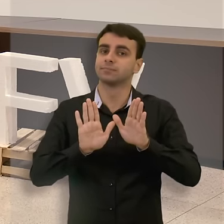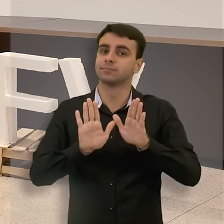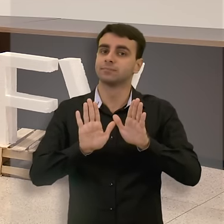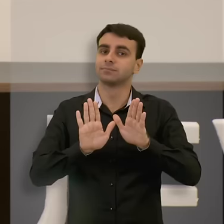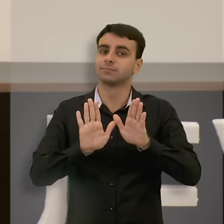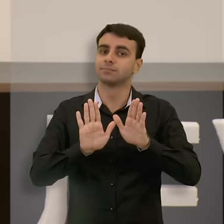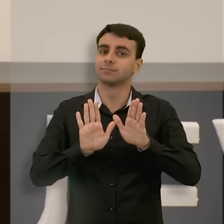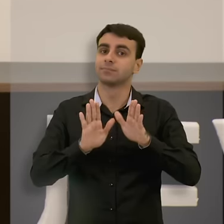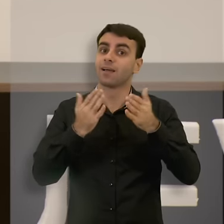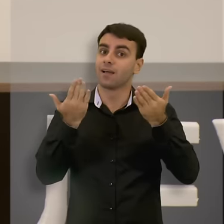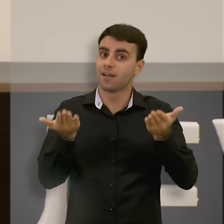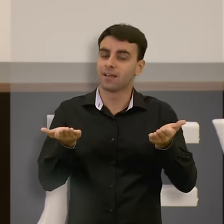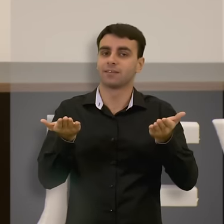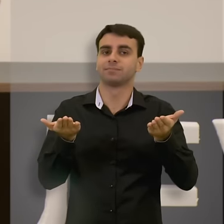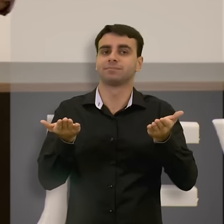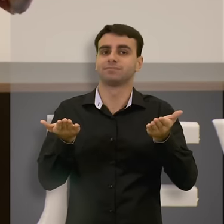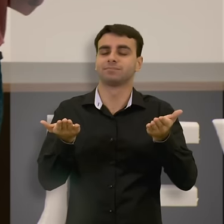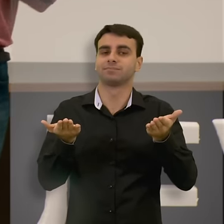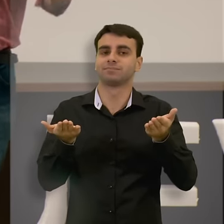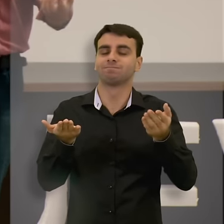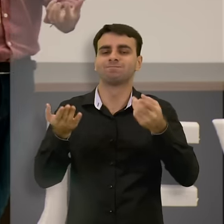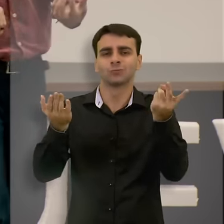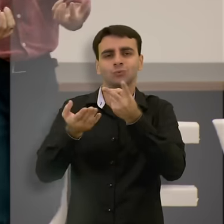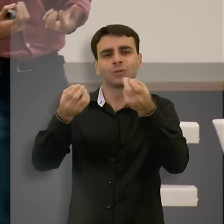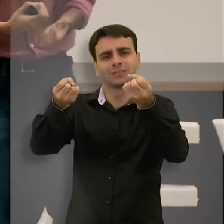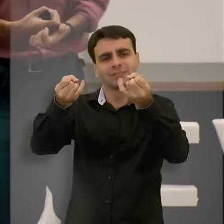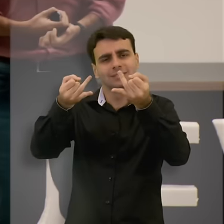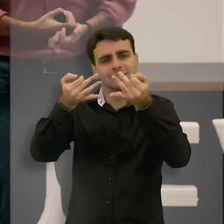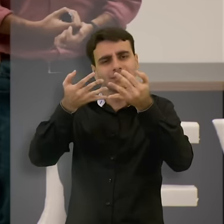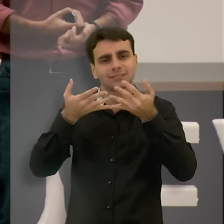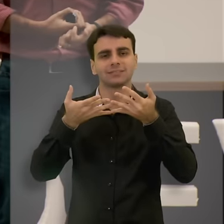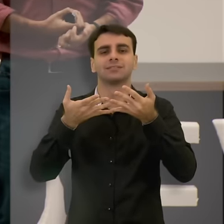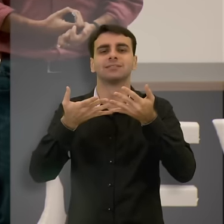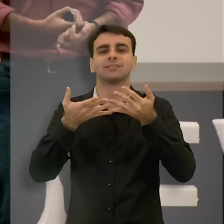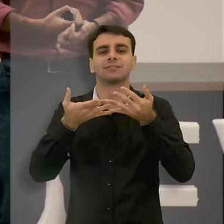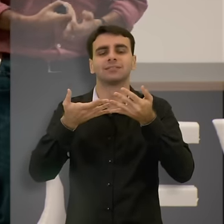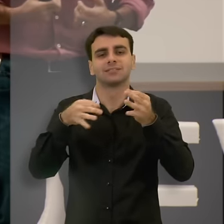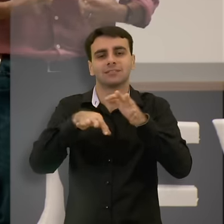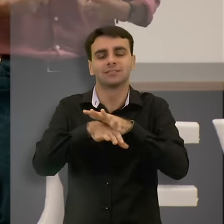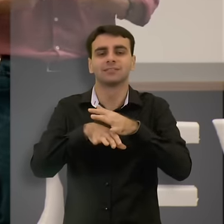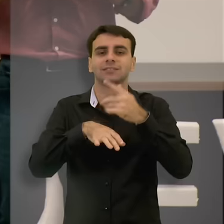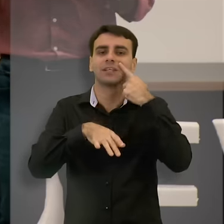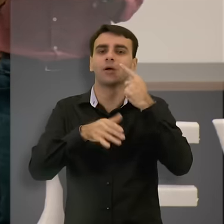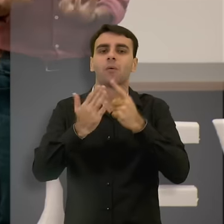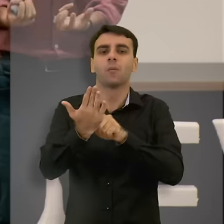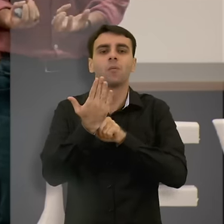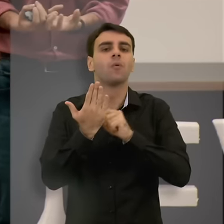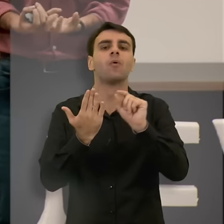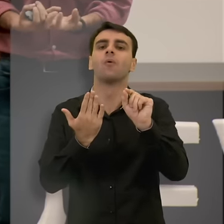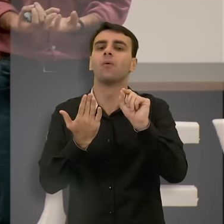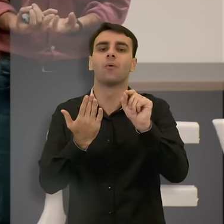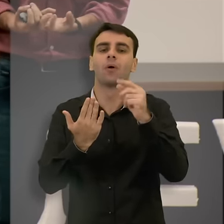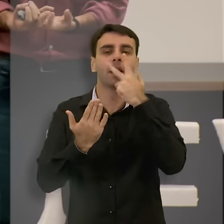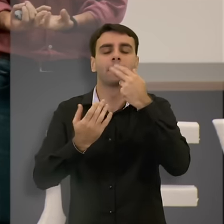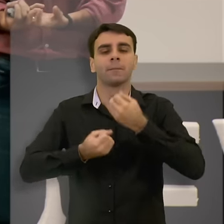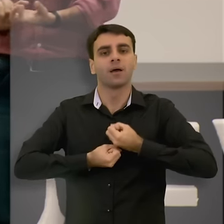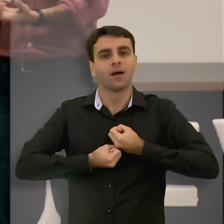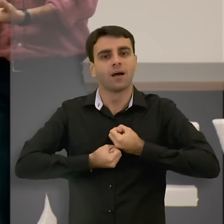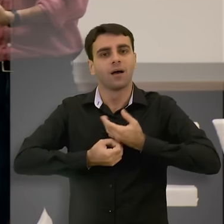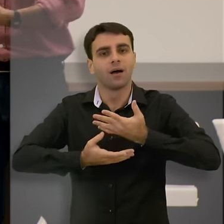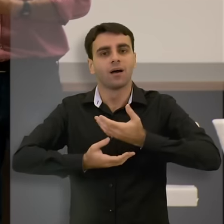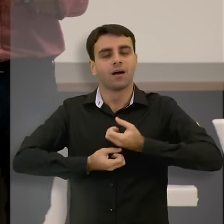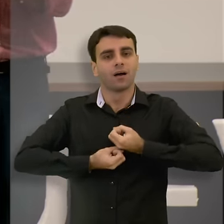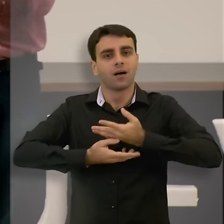mas a expressão e o que eles relataram também um pouquinho mais no final sinalizava que só deles terem externalizado aquela